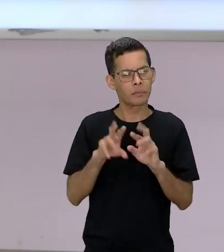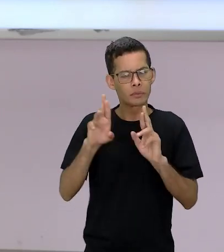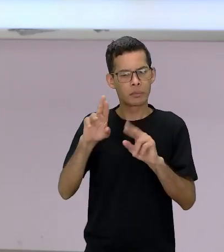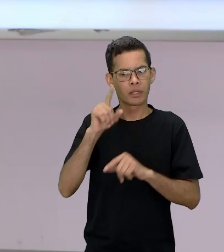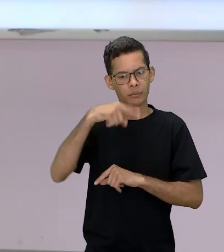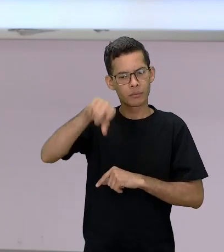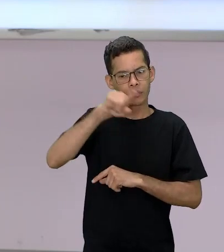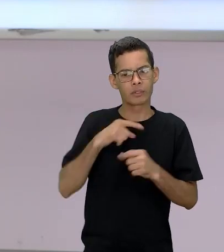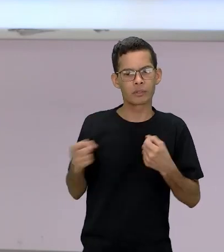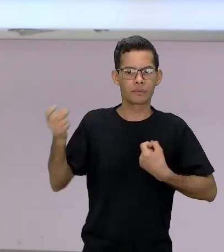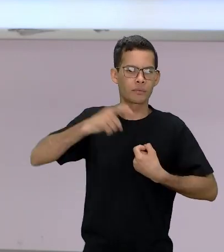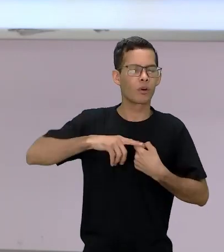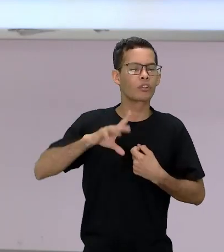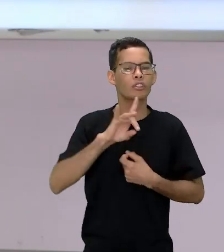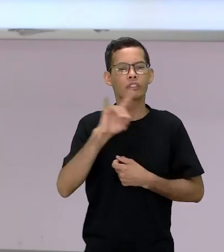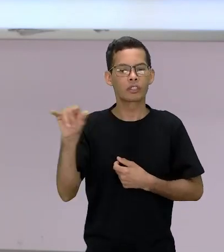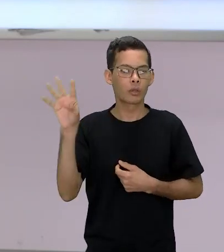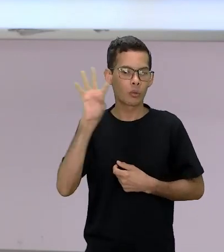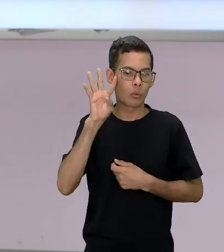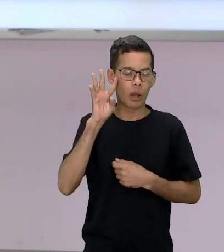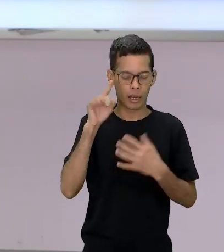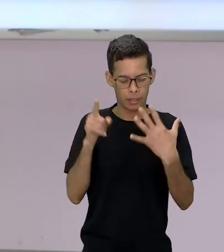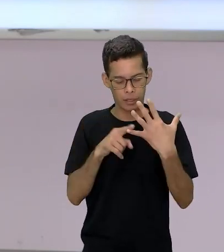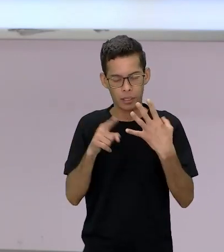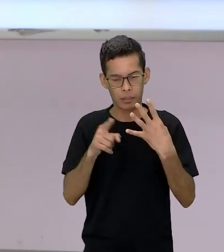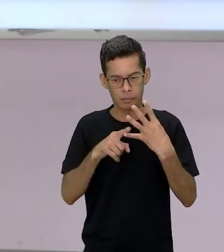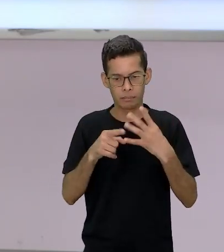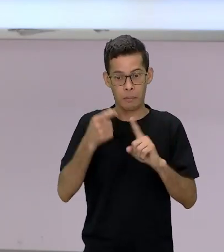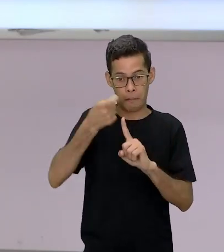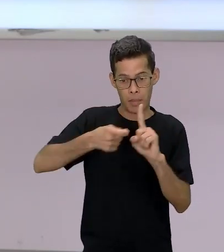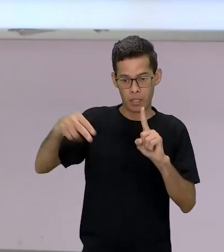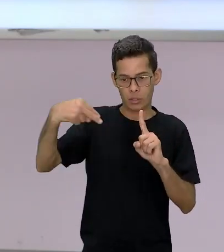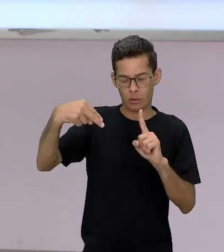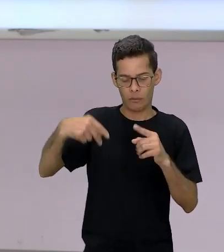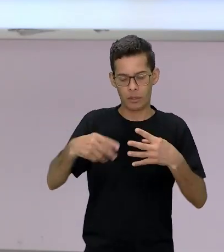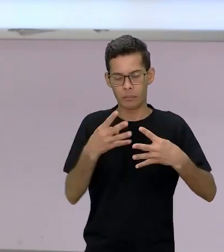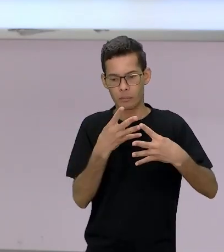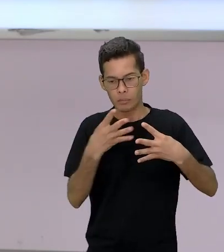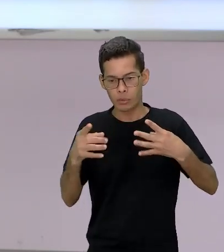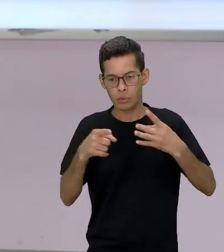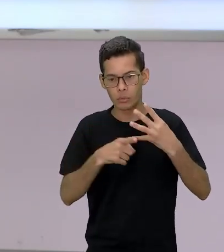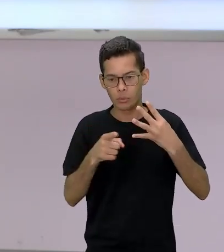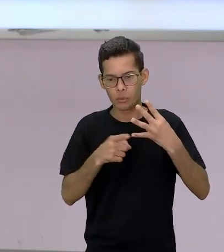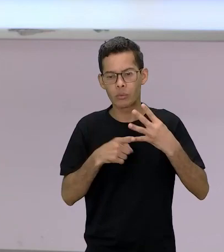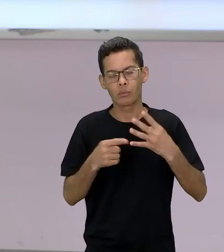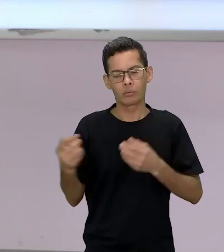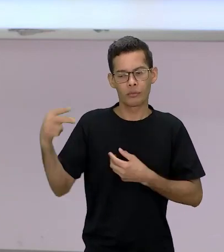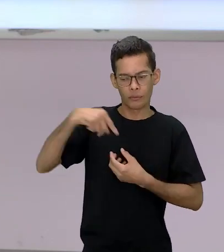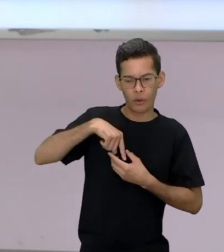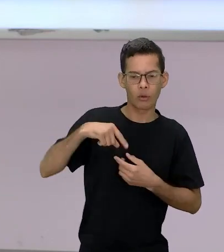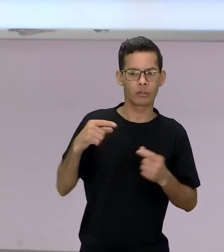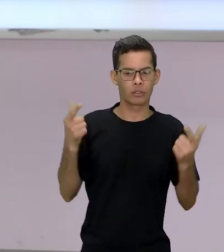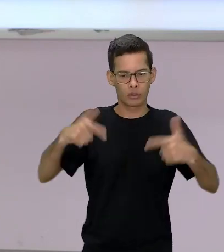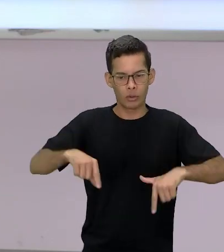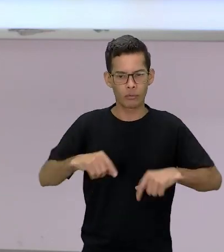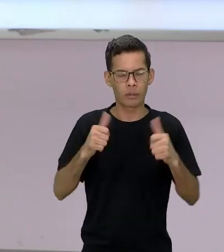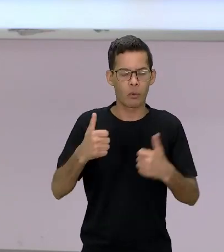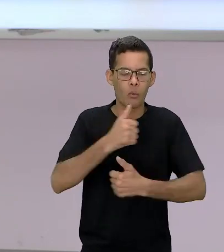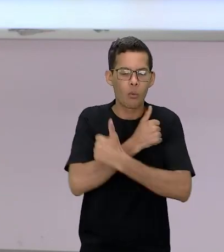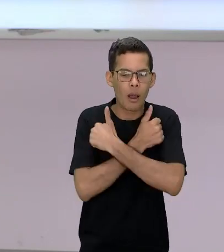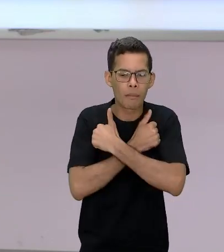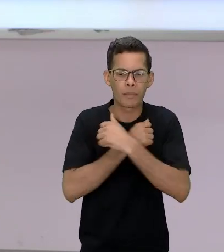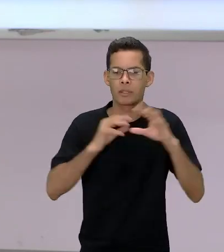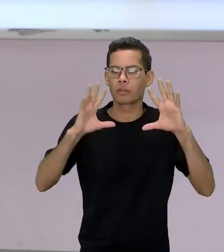na última quarta-feira de novembro no nosso último programa tá um abraço a todos